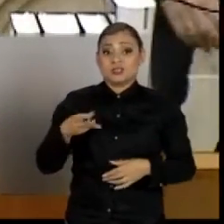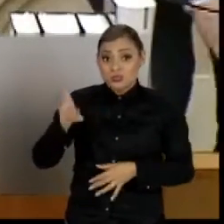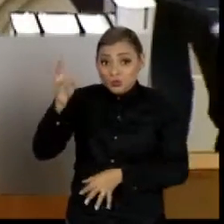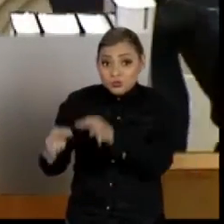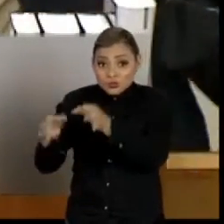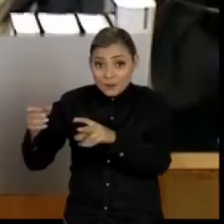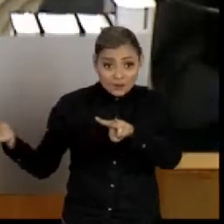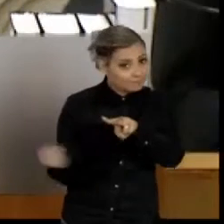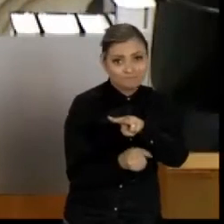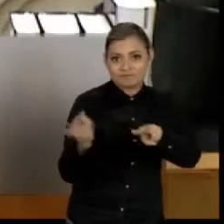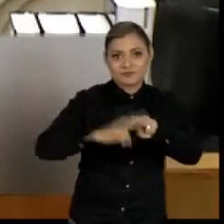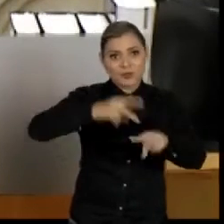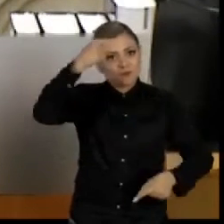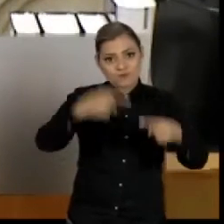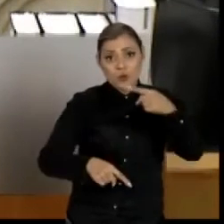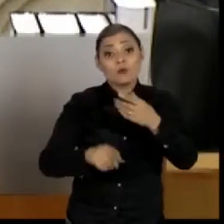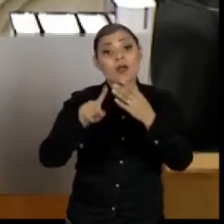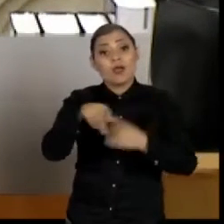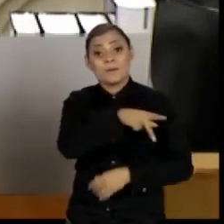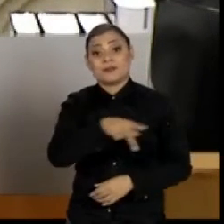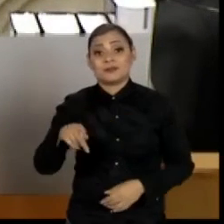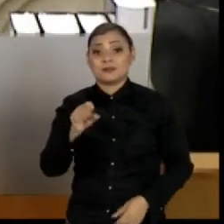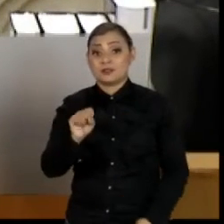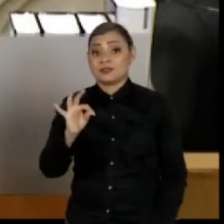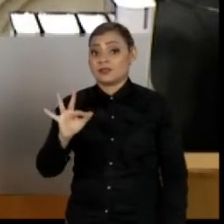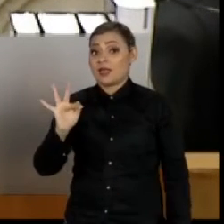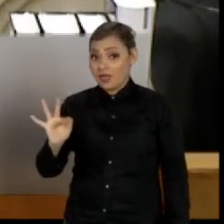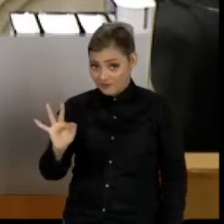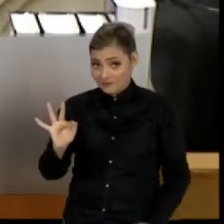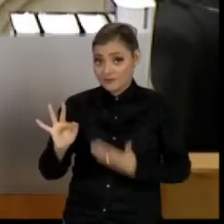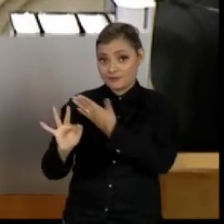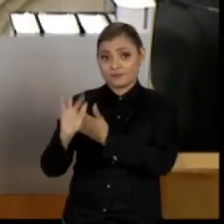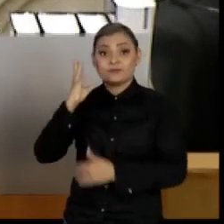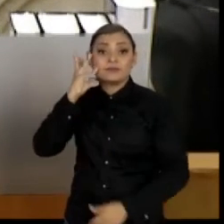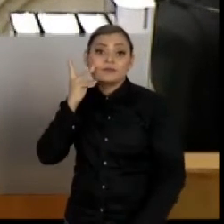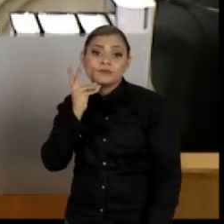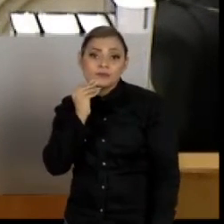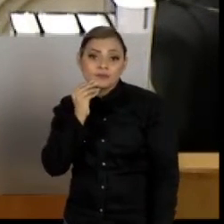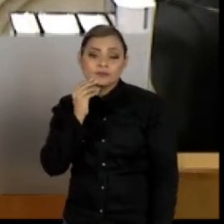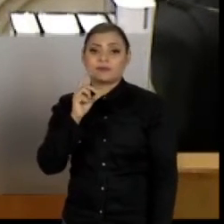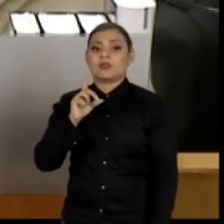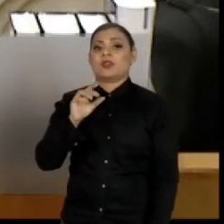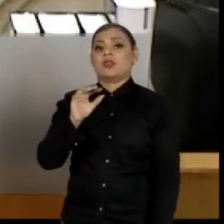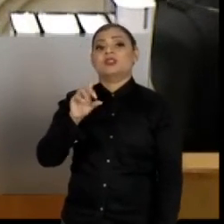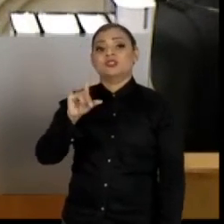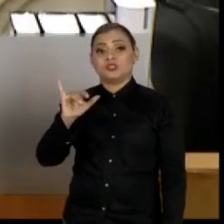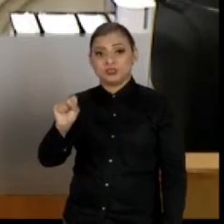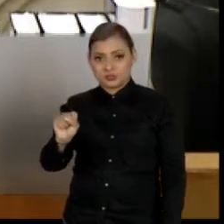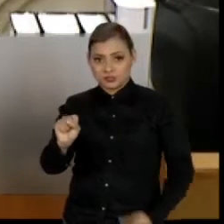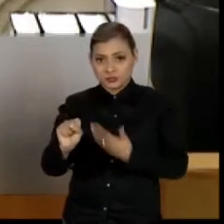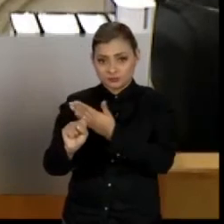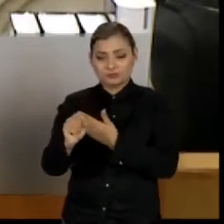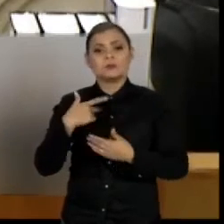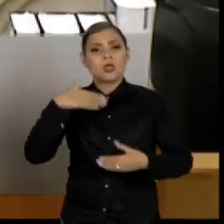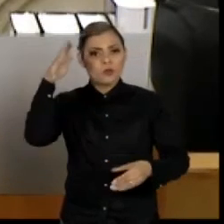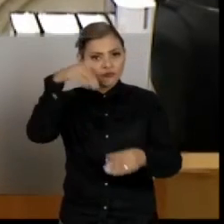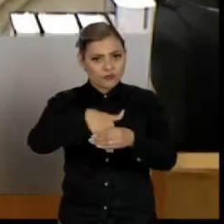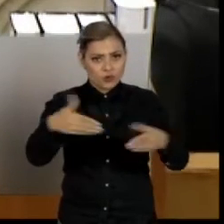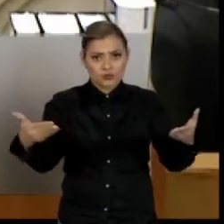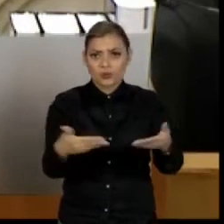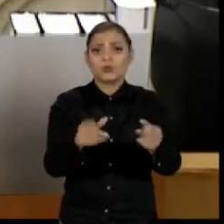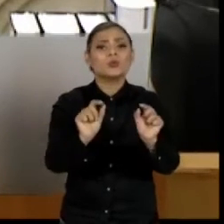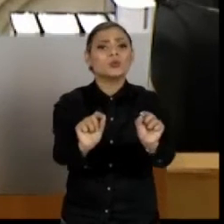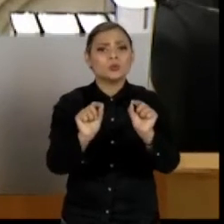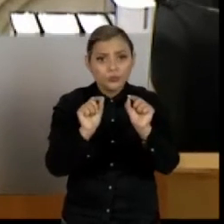condenação em segunda instância, foi do presidente do Supremo Tribunal Federal, ministro Dias Toffoli. Voto pela procedência das